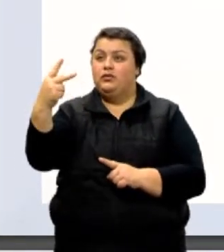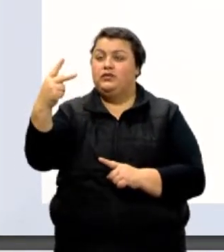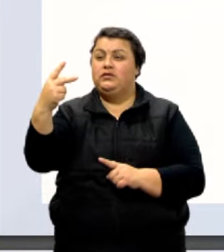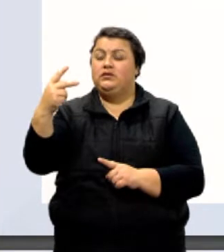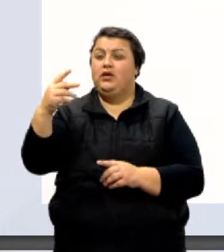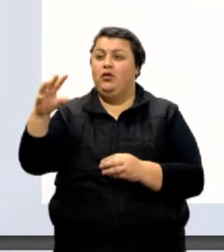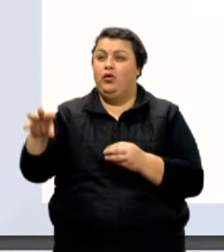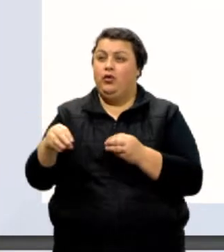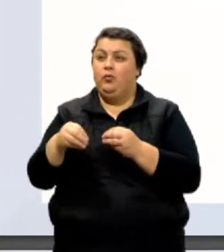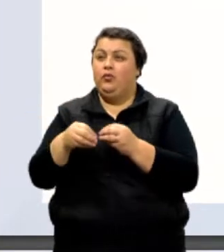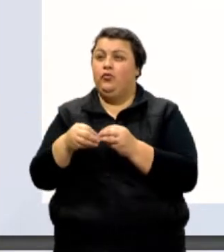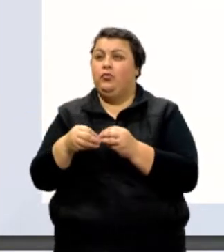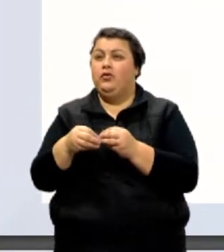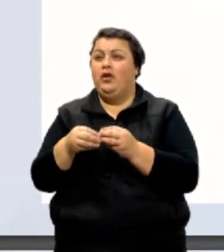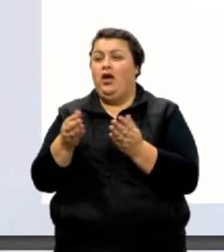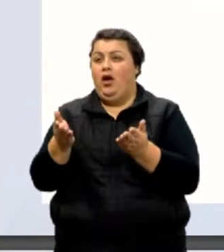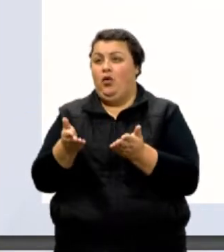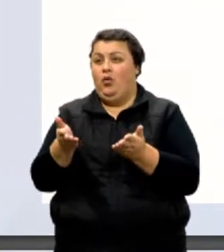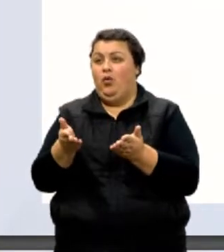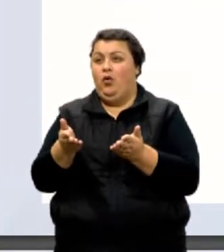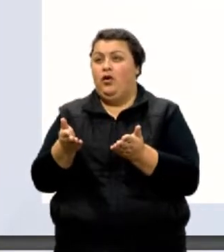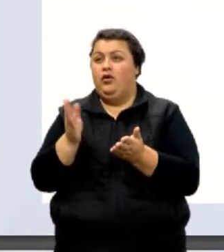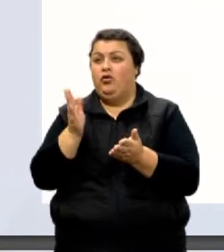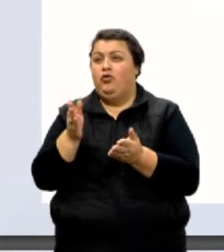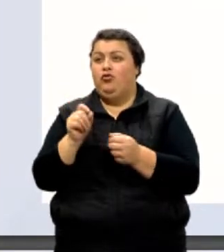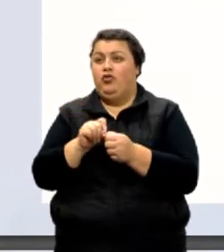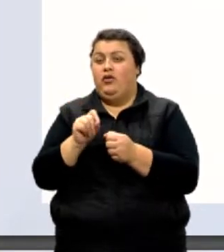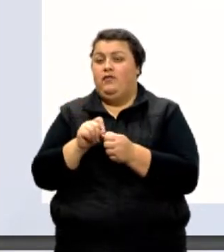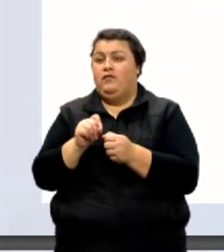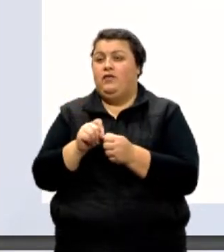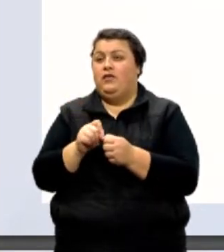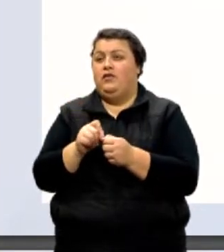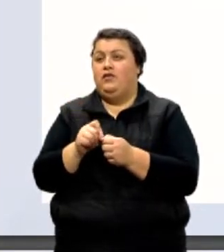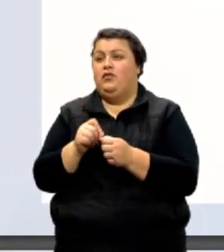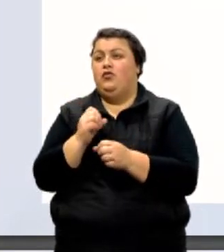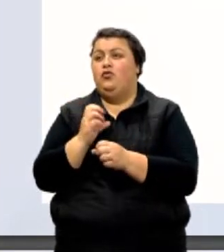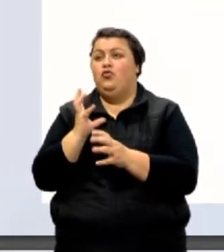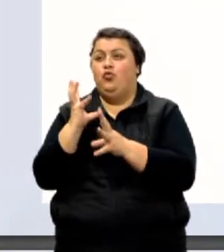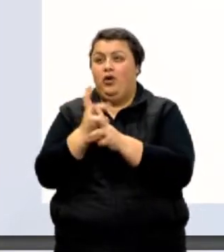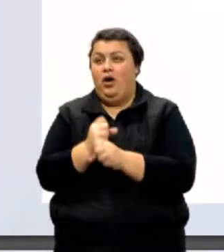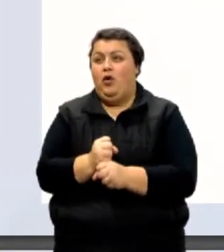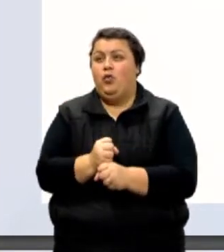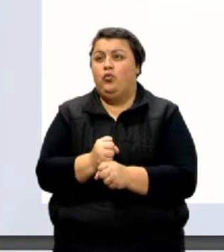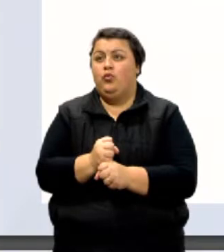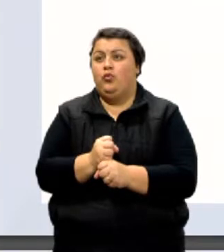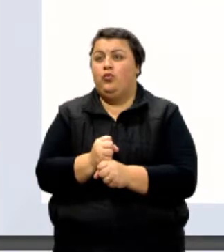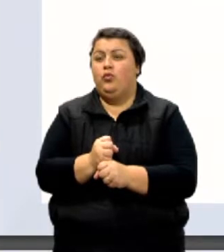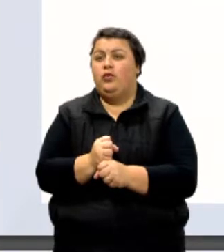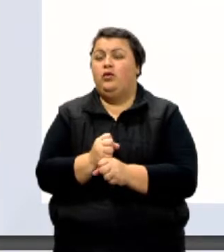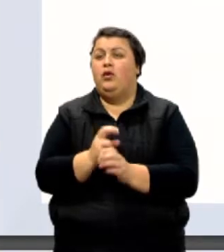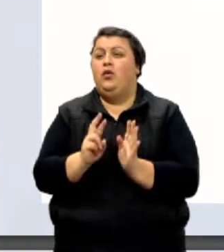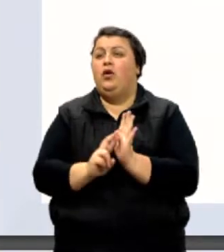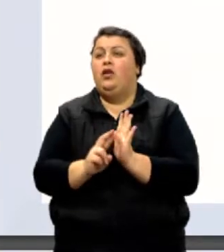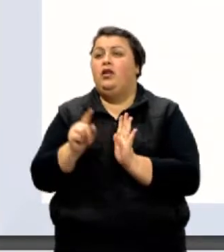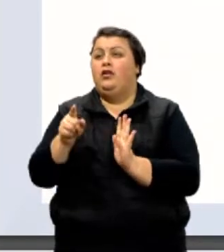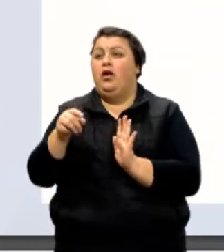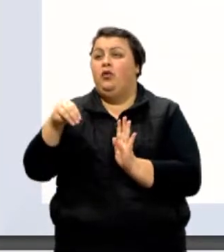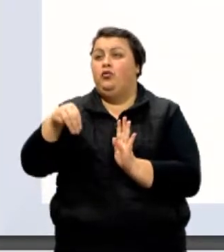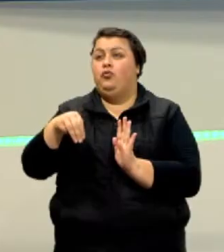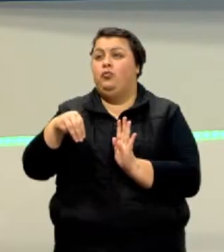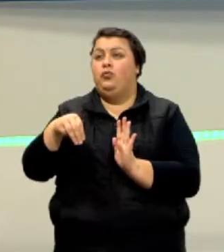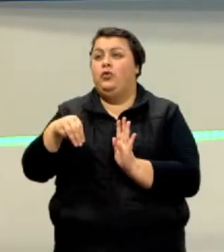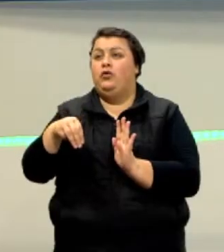o equivalente em metros que eu acabei de calcular ali em cima. Então, aqui estão os milhões de quilômetros. Milhões de quilômetros.